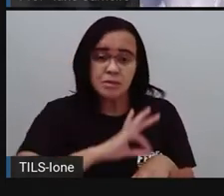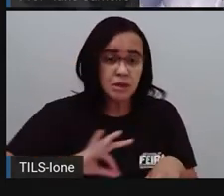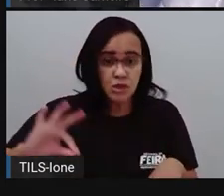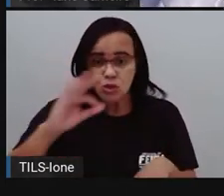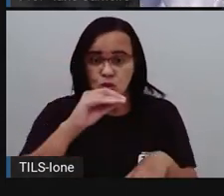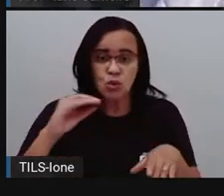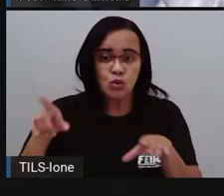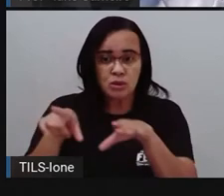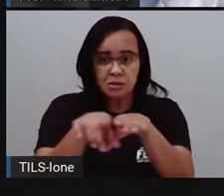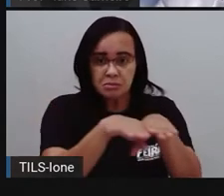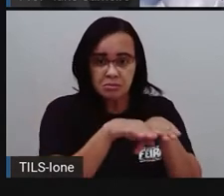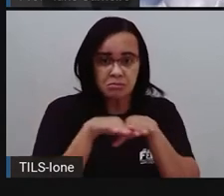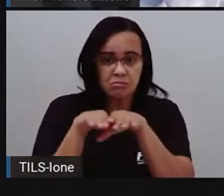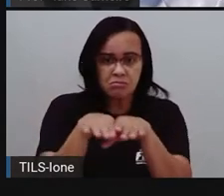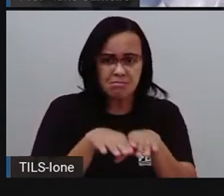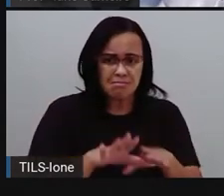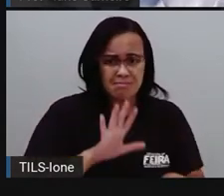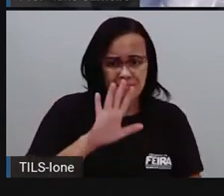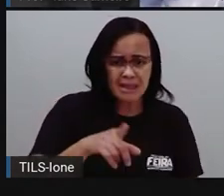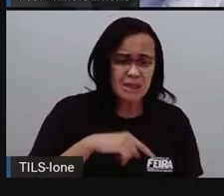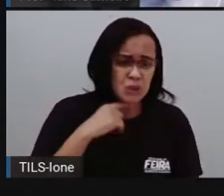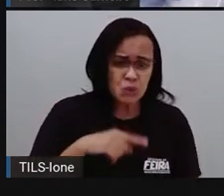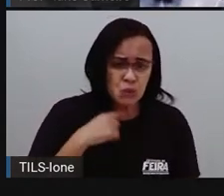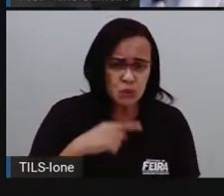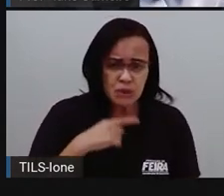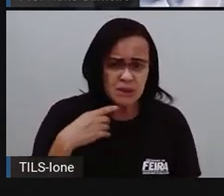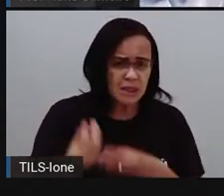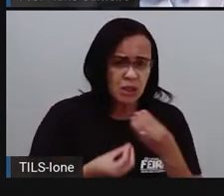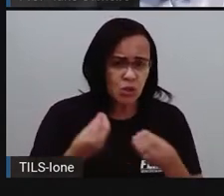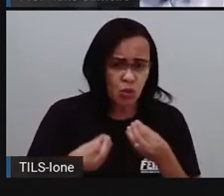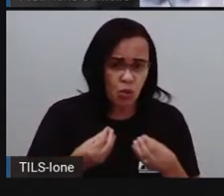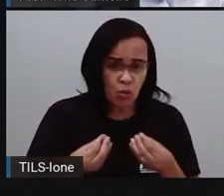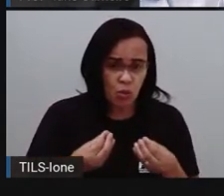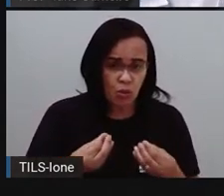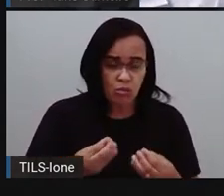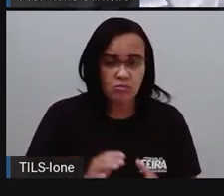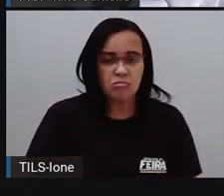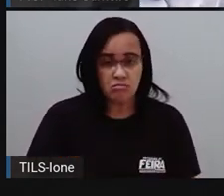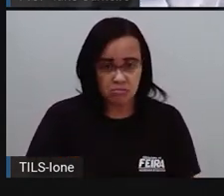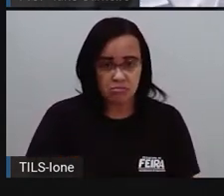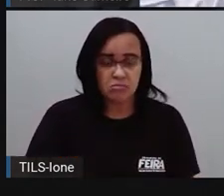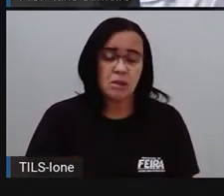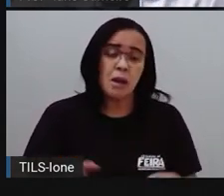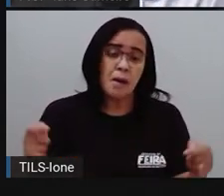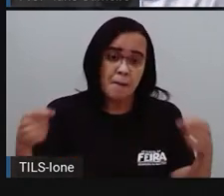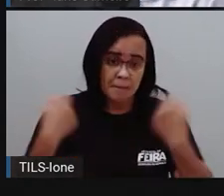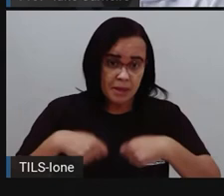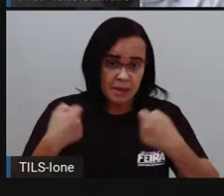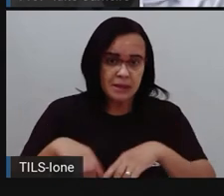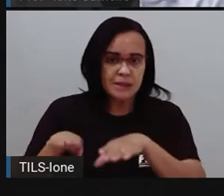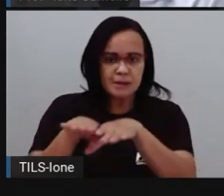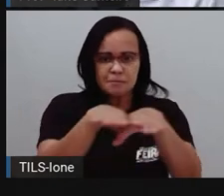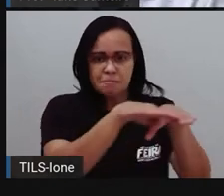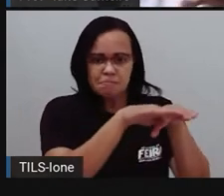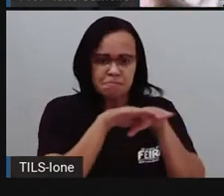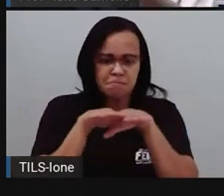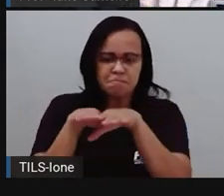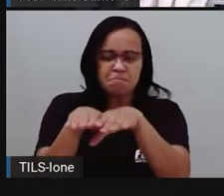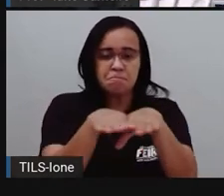consegue andar de bicicleta faz o quê? Né? Não anda? Então, a equidade, todo mundo tem os direitos, ó,